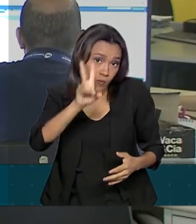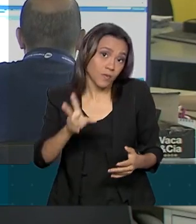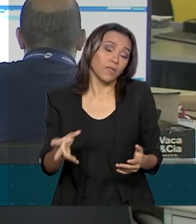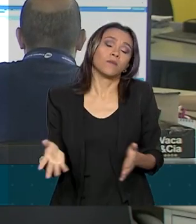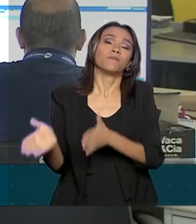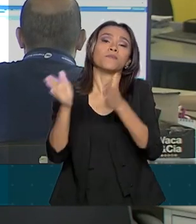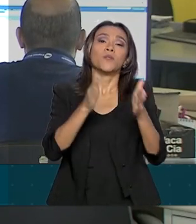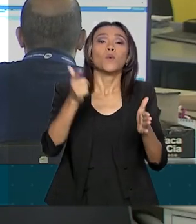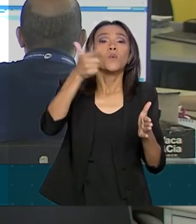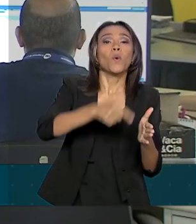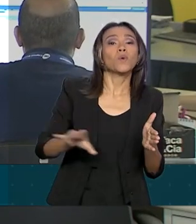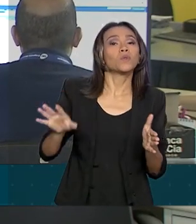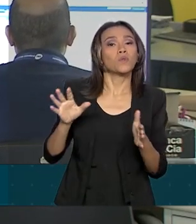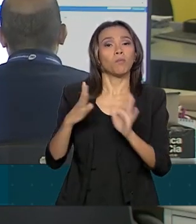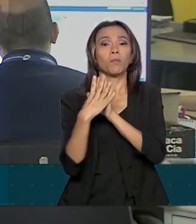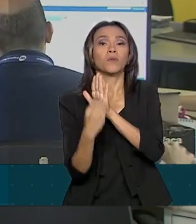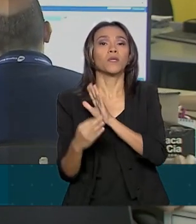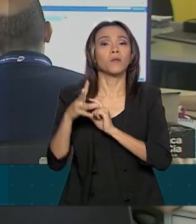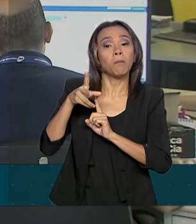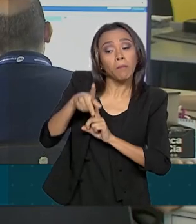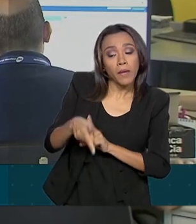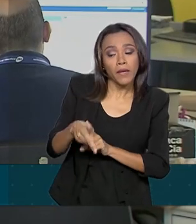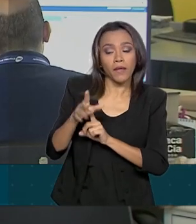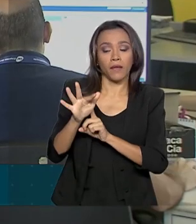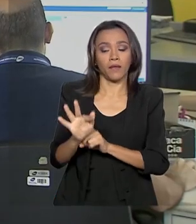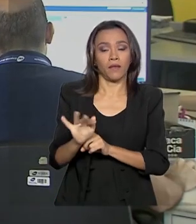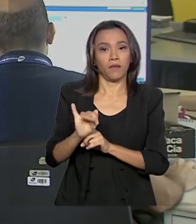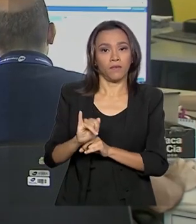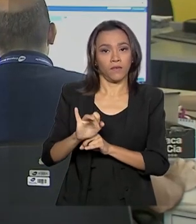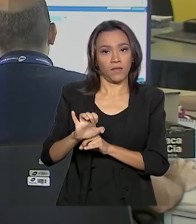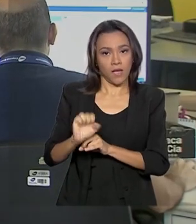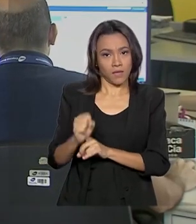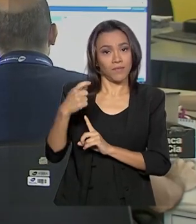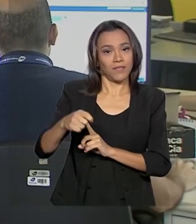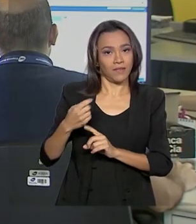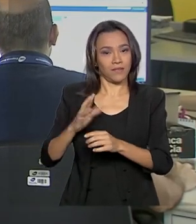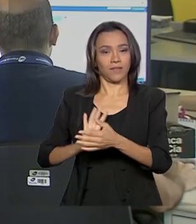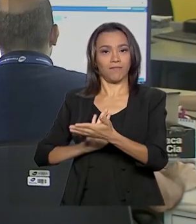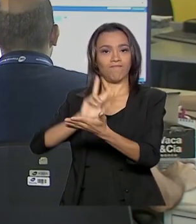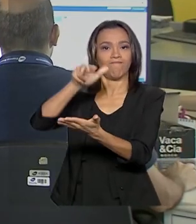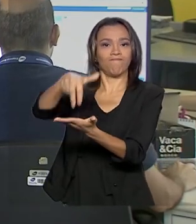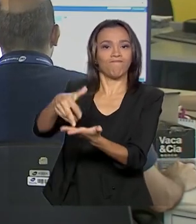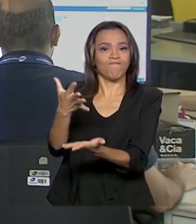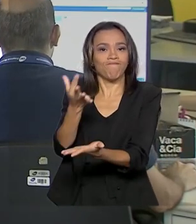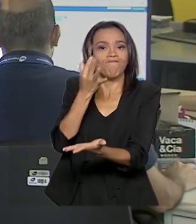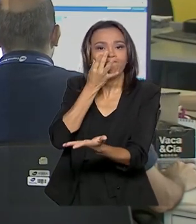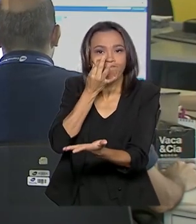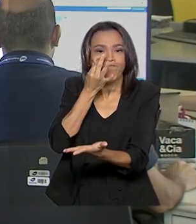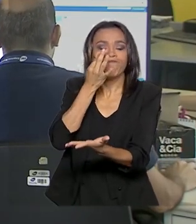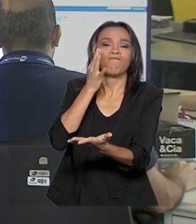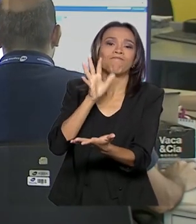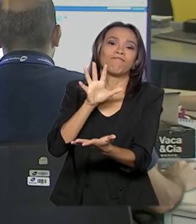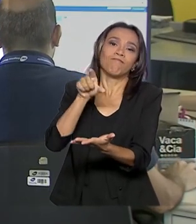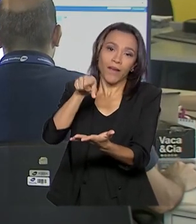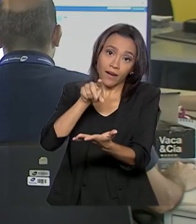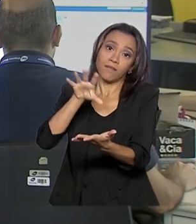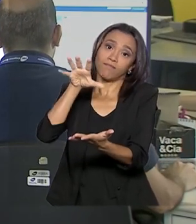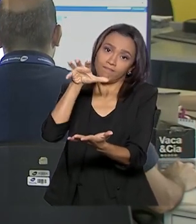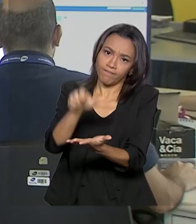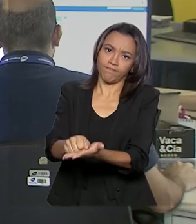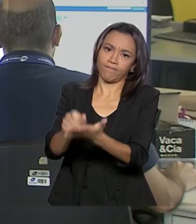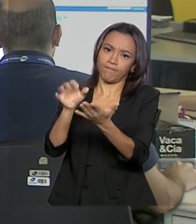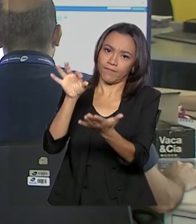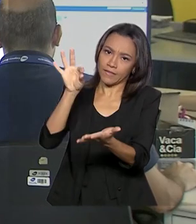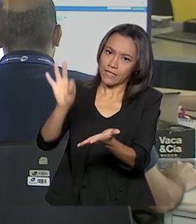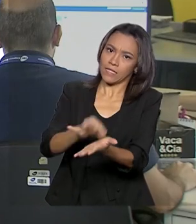PFIES, os candidatos devem comparecer à instituição de ensino para validar as informações da inscrição. Lembrando que